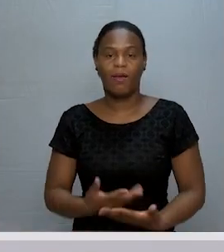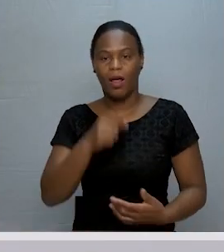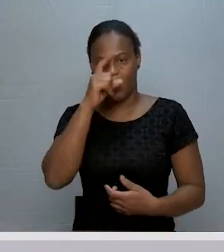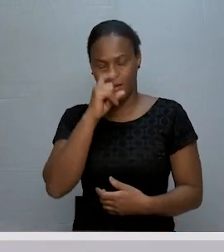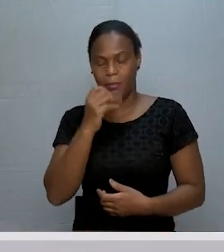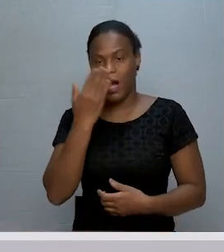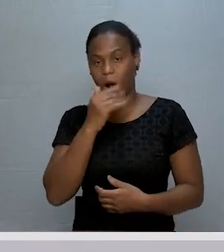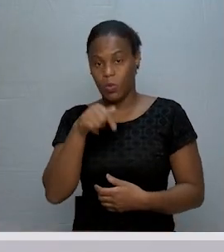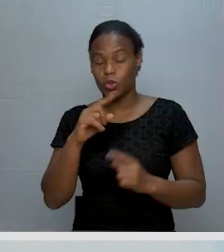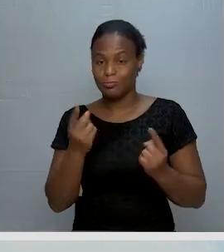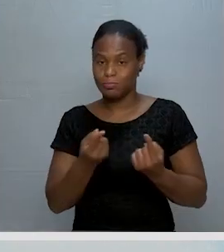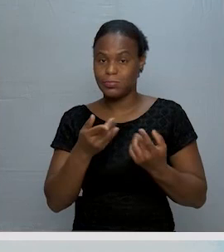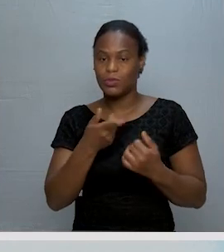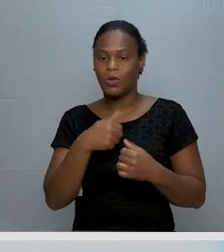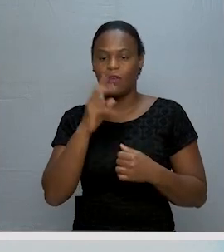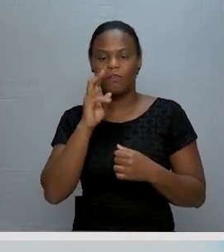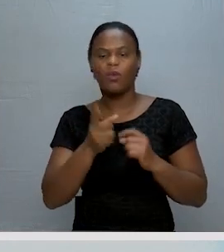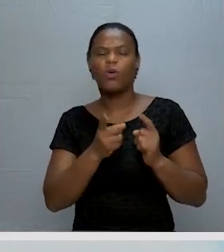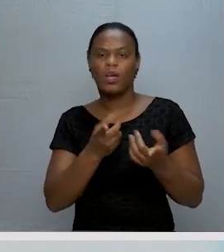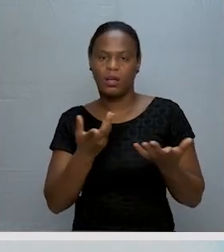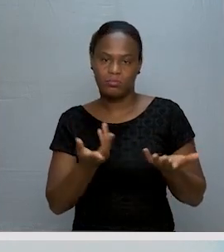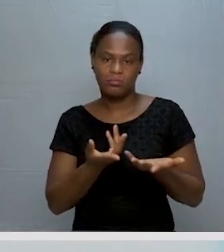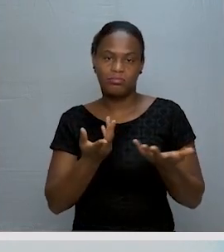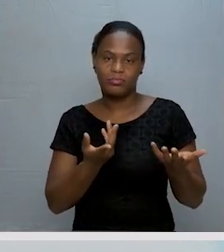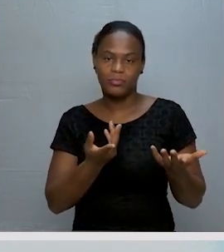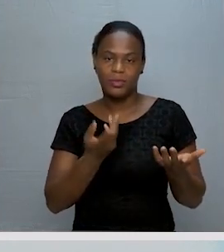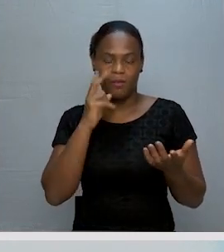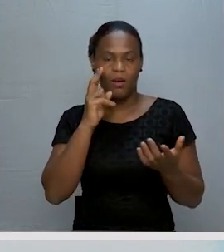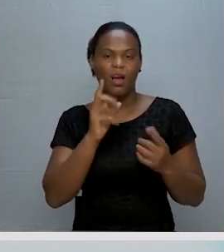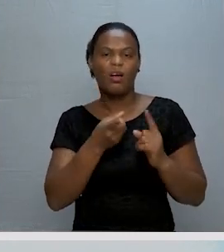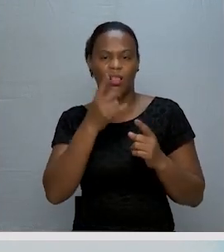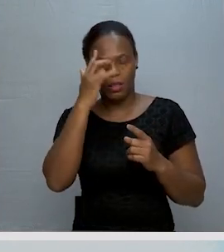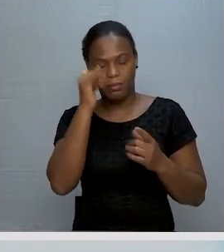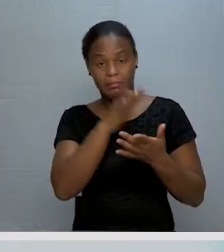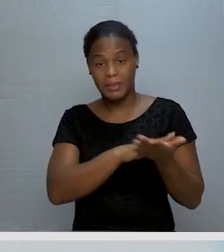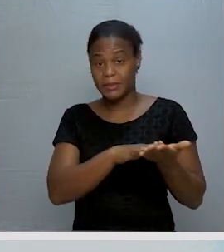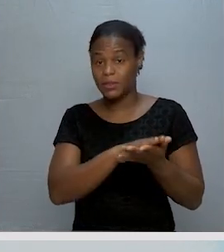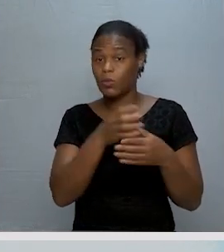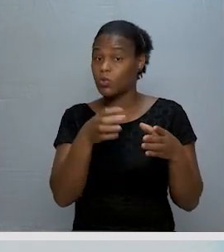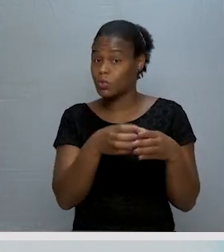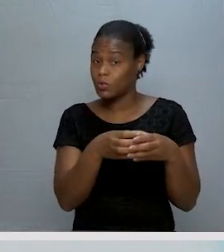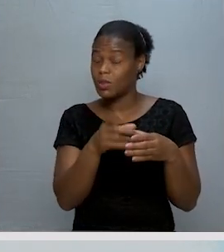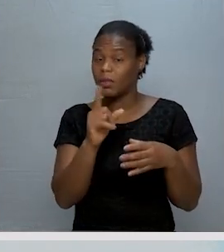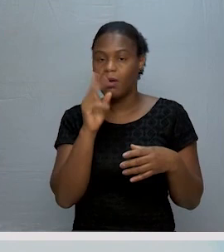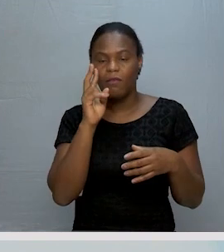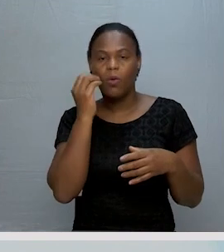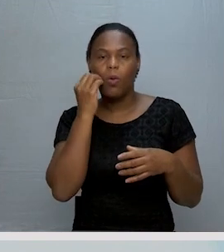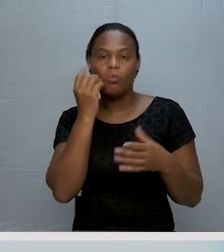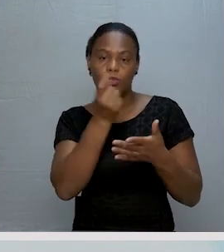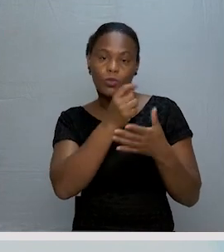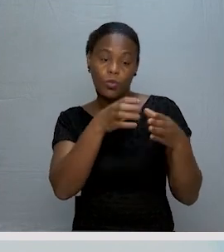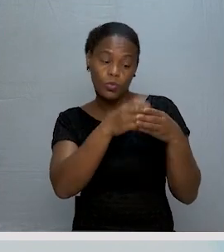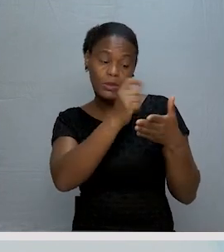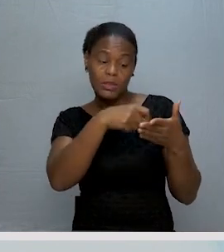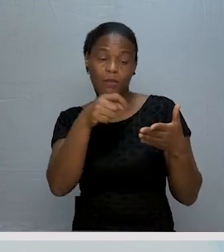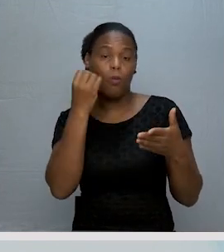Recapitulamos a nossa aula de hoje e nós vimos o quê? Nós vimos noção básica de conjuntos, nós vimos como é que se escreve